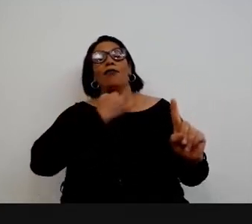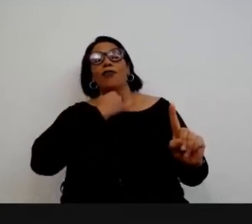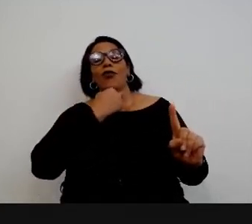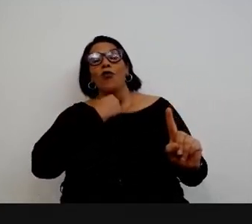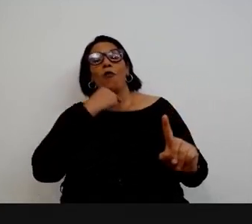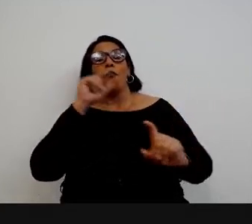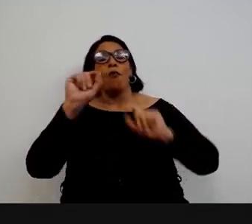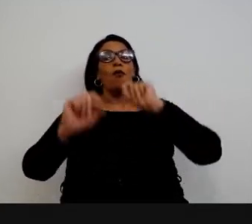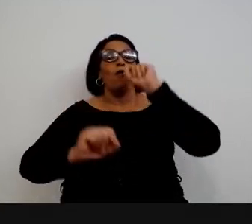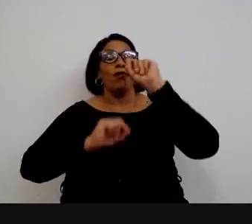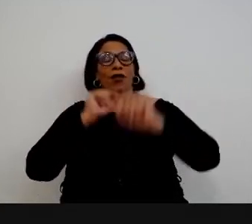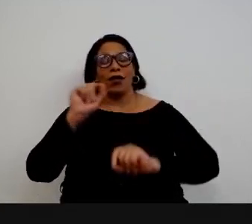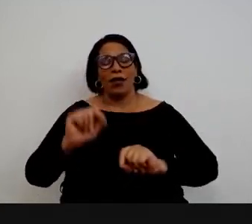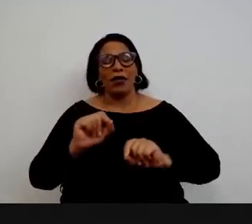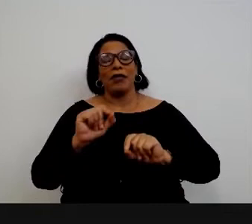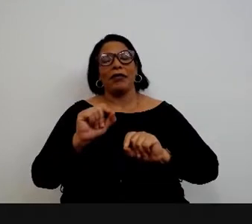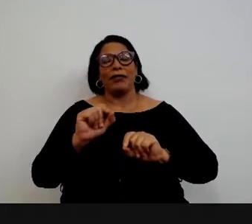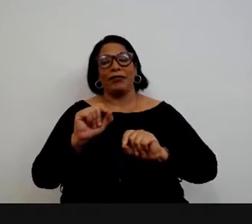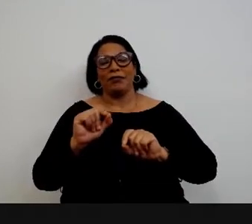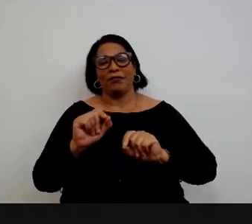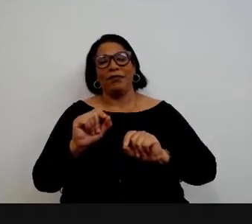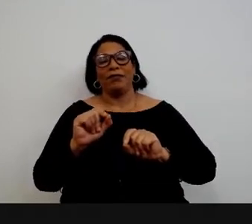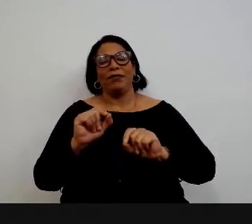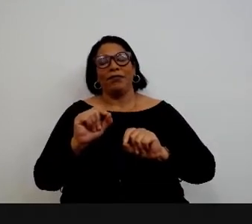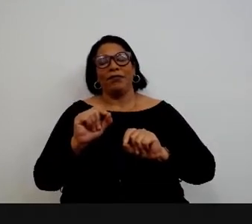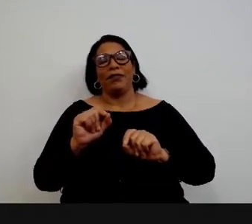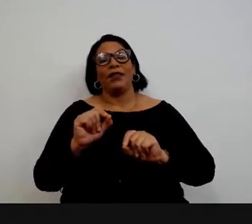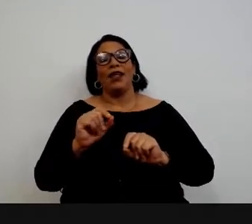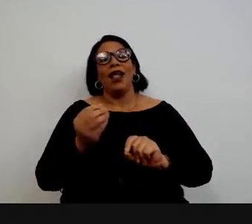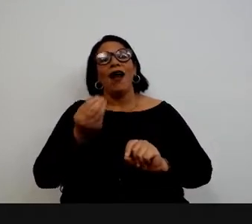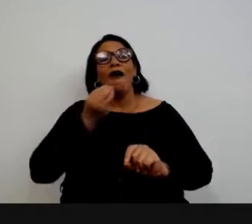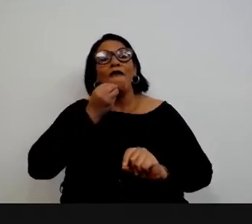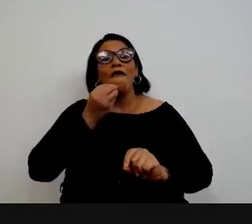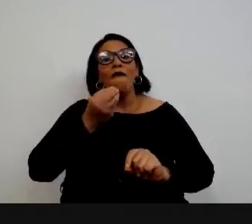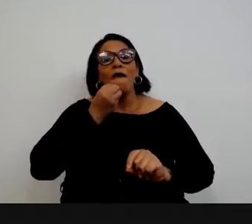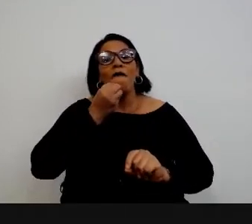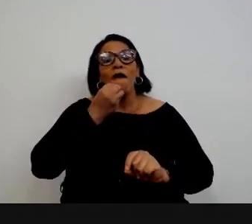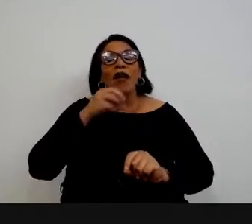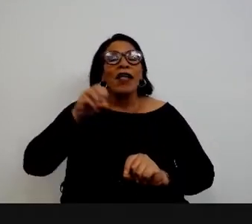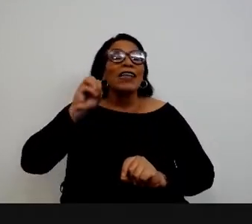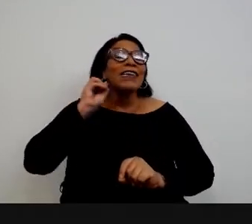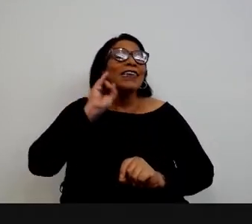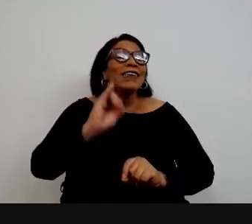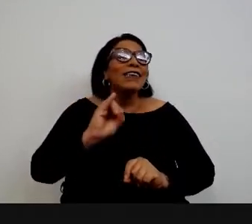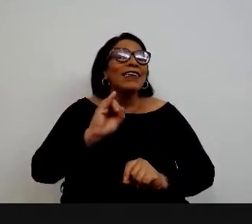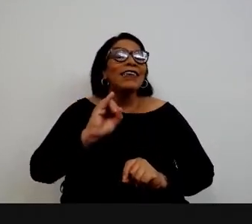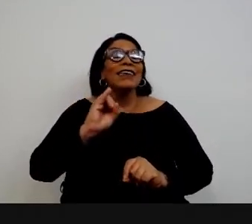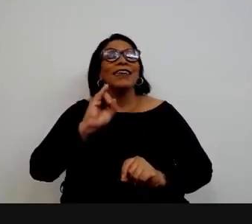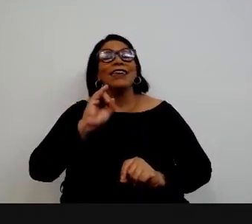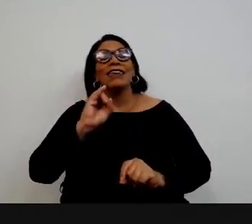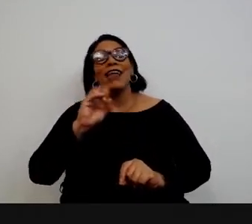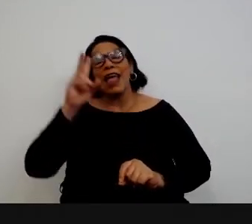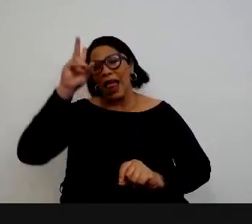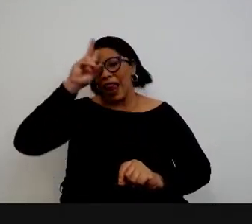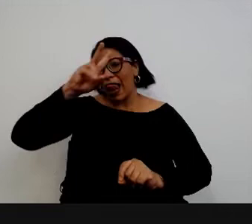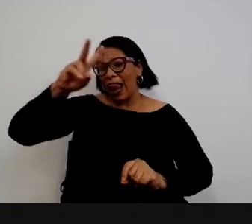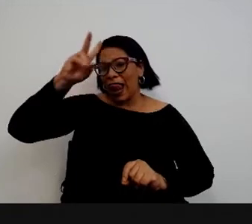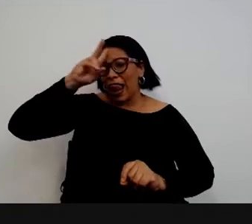poderia deixar passar a oportunidade de lembrar